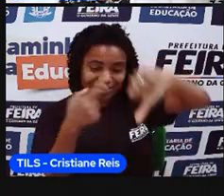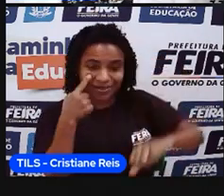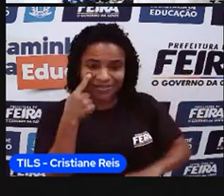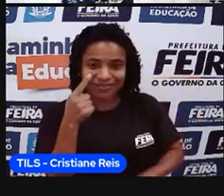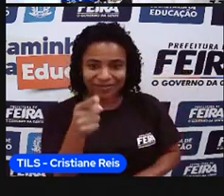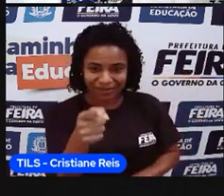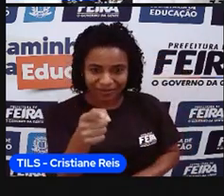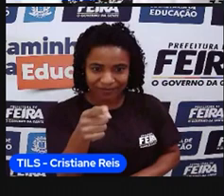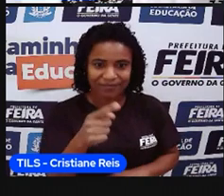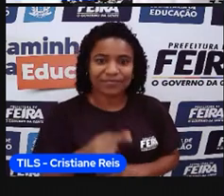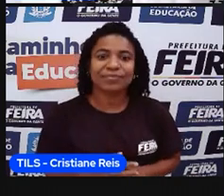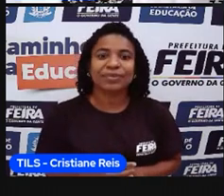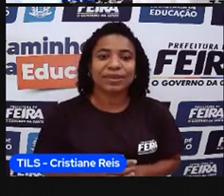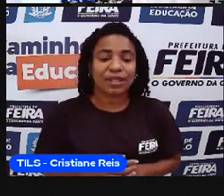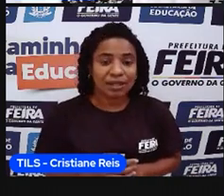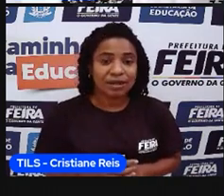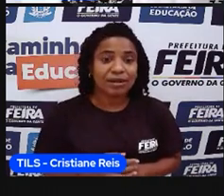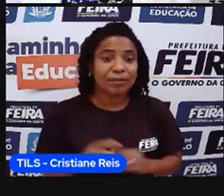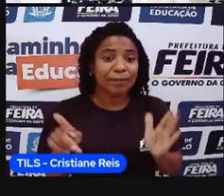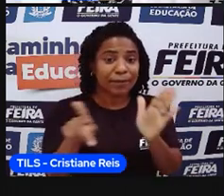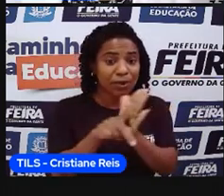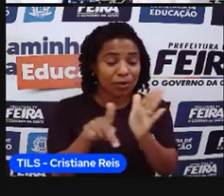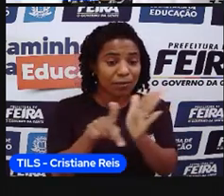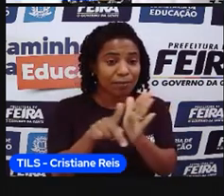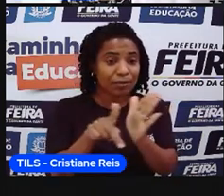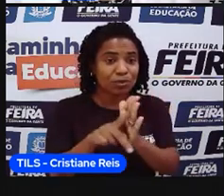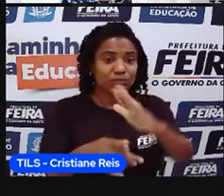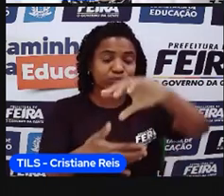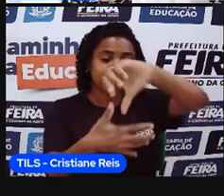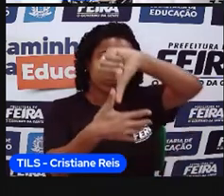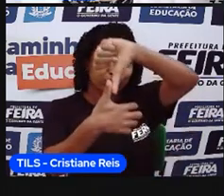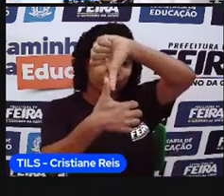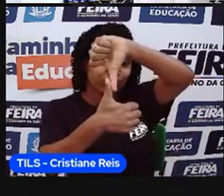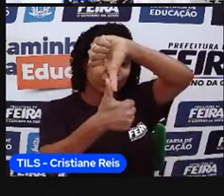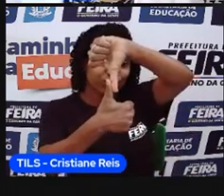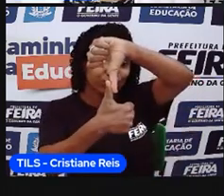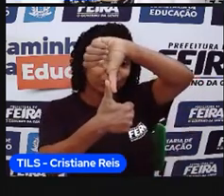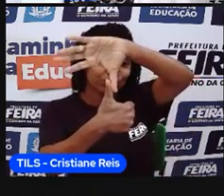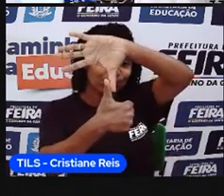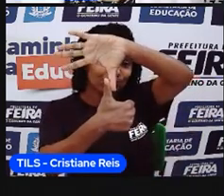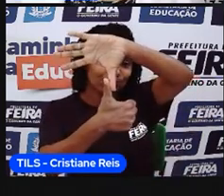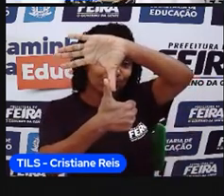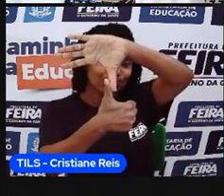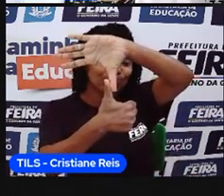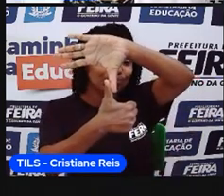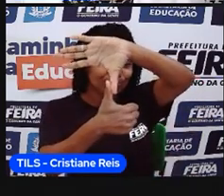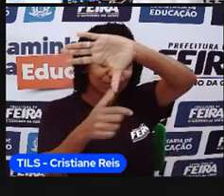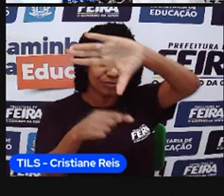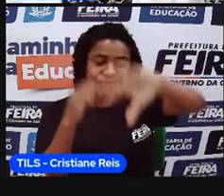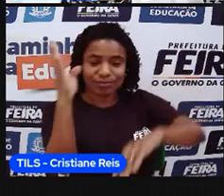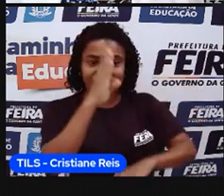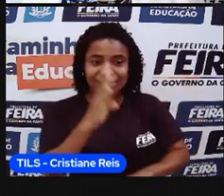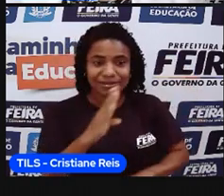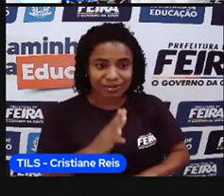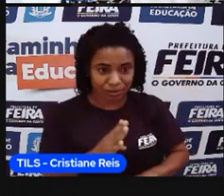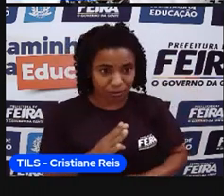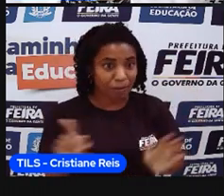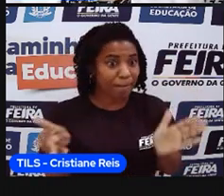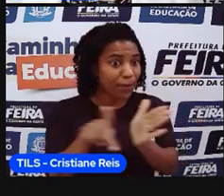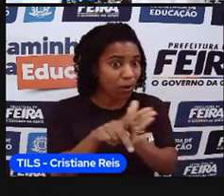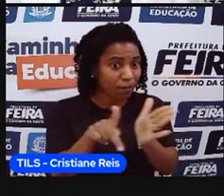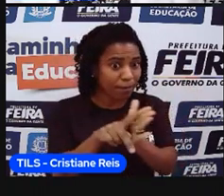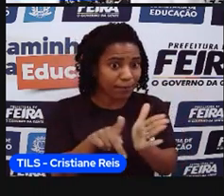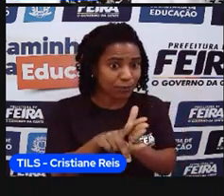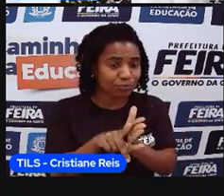eu sei. Então, ele está na América do Sul. Qual é o continente americano? Qual é a porção do continente